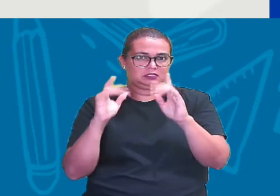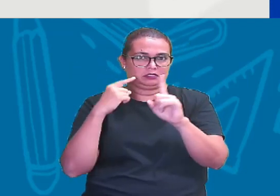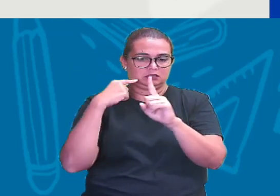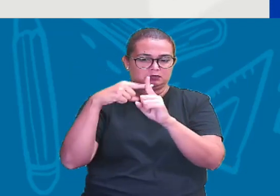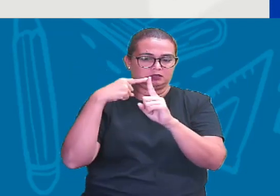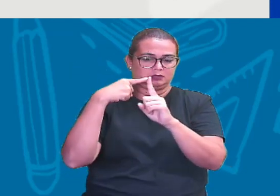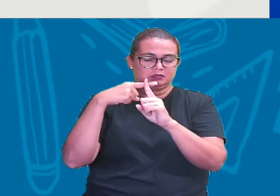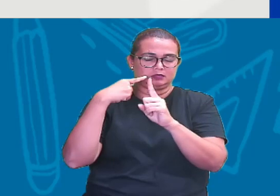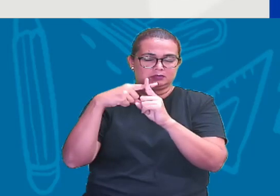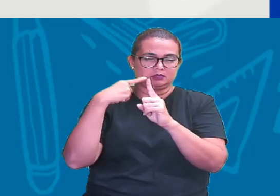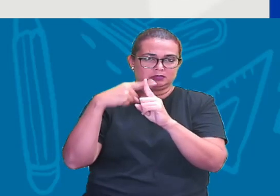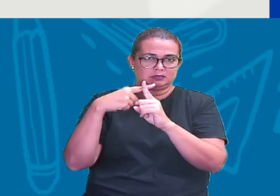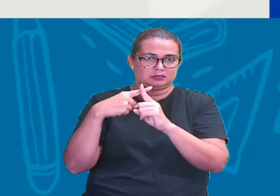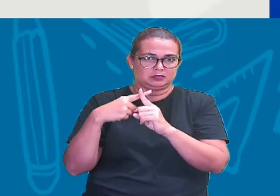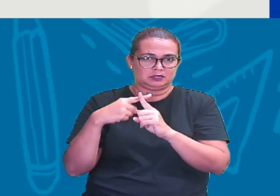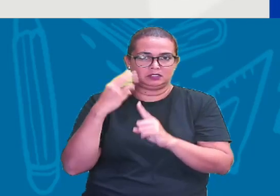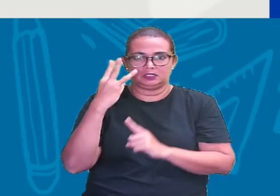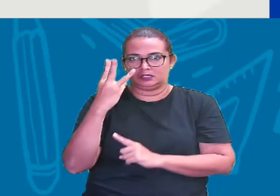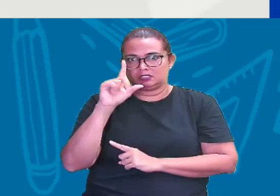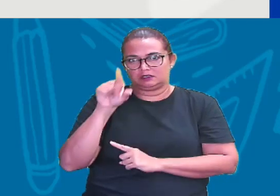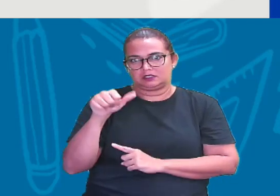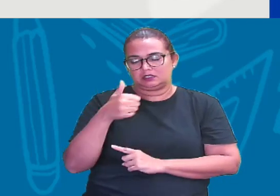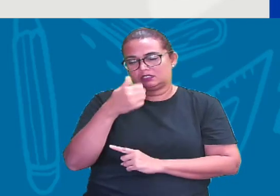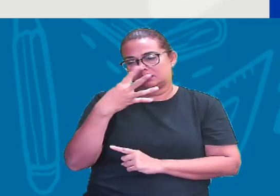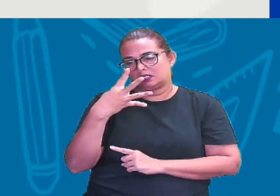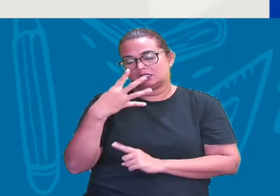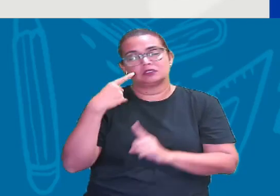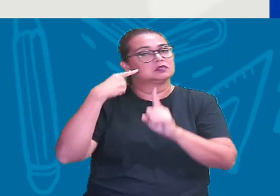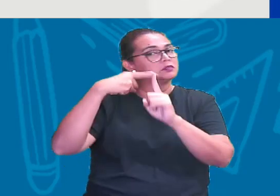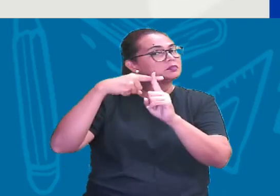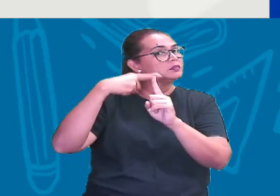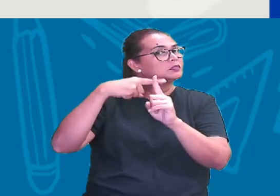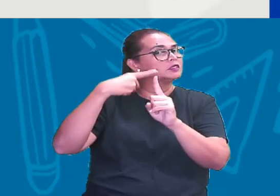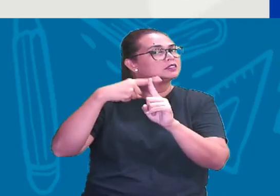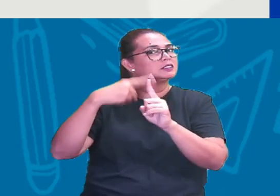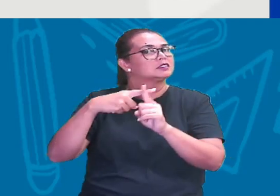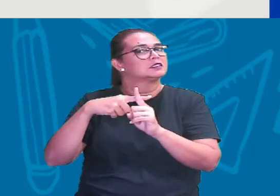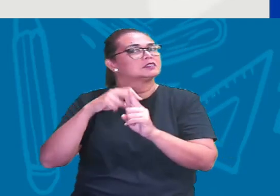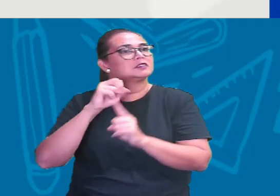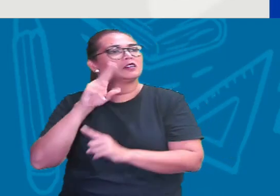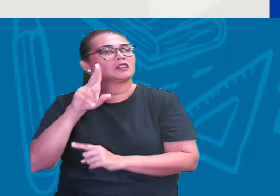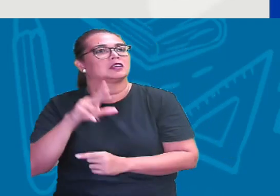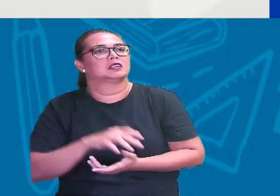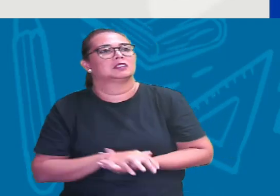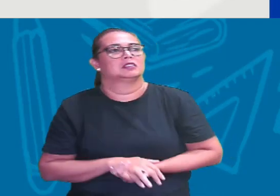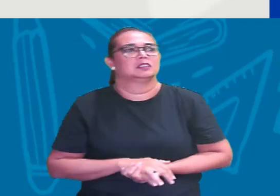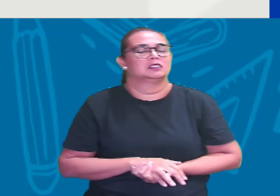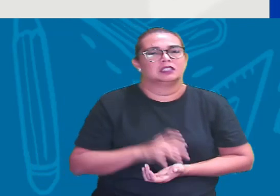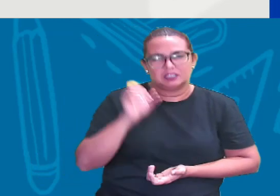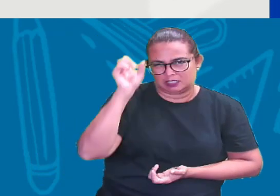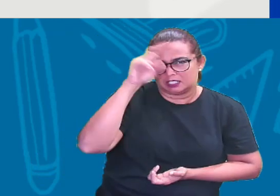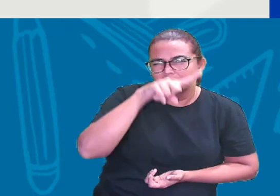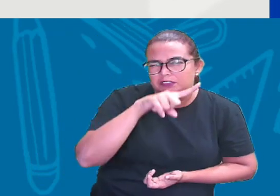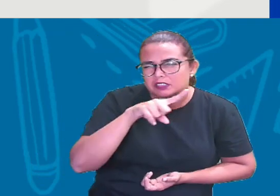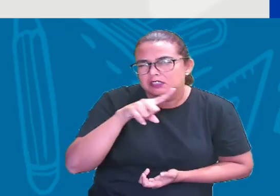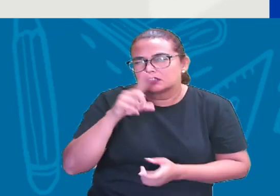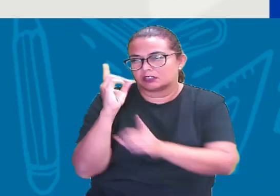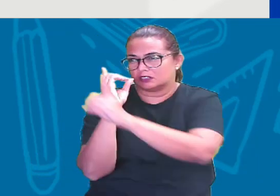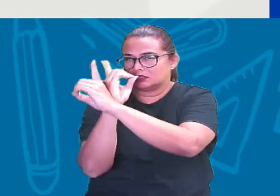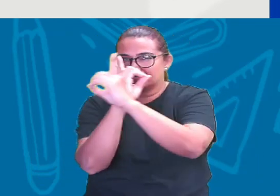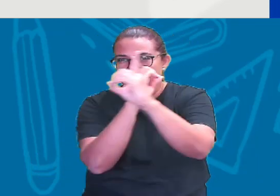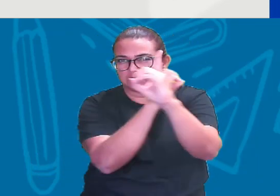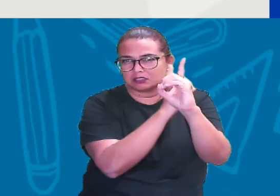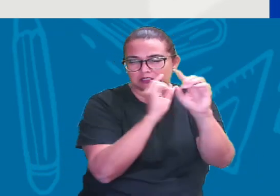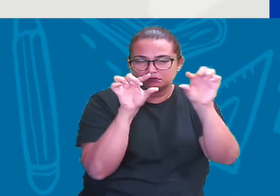Positivo Porque 3,14 ali Ele está positivo Tá certo? Então gente É difícil localizar um